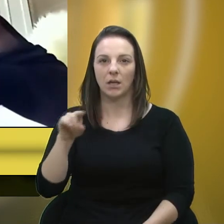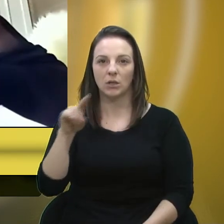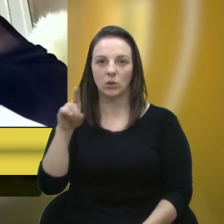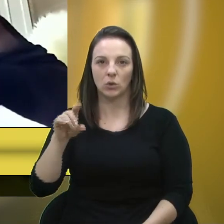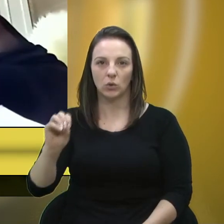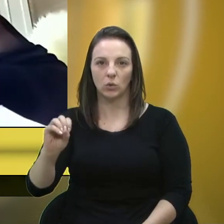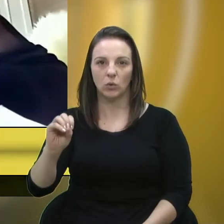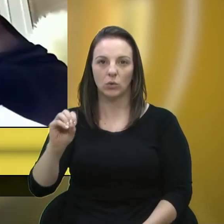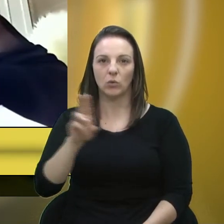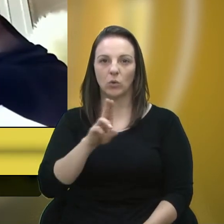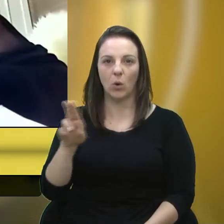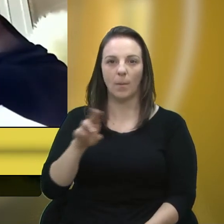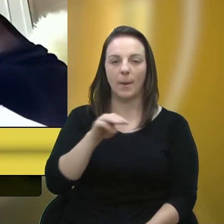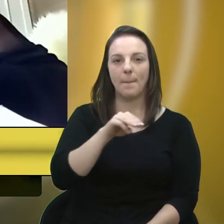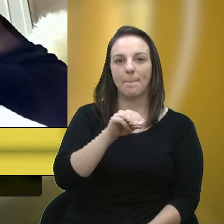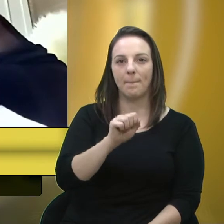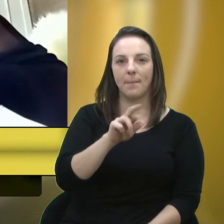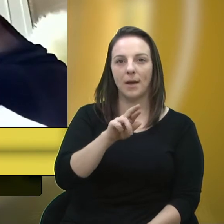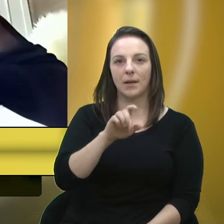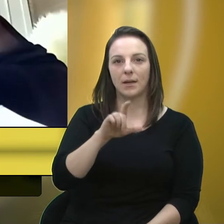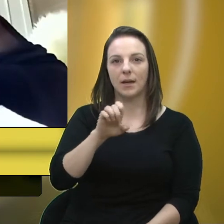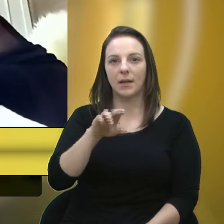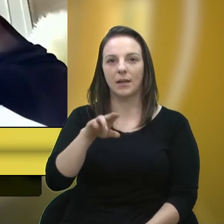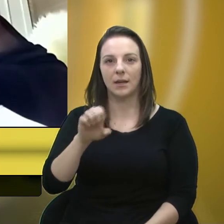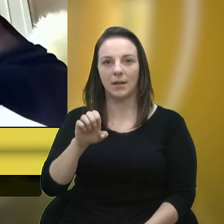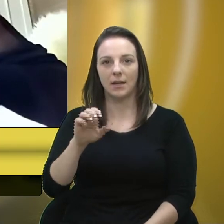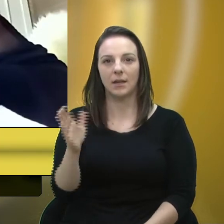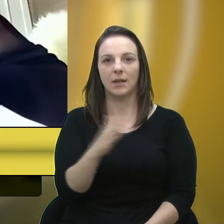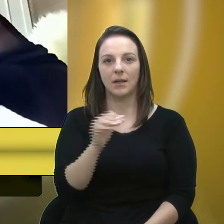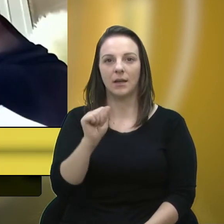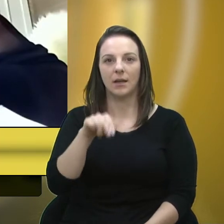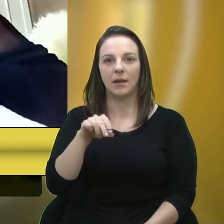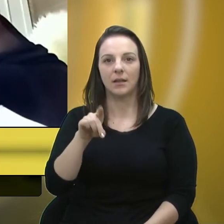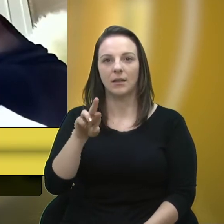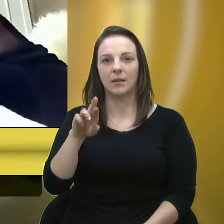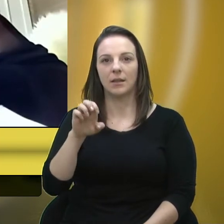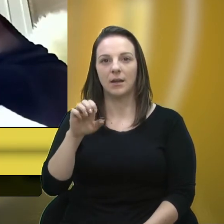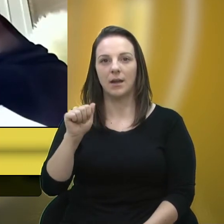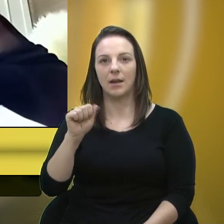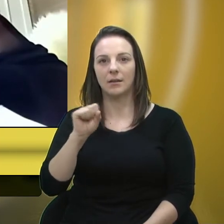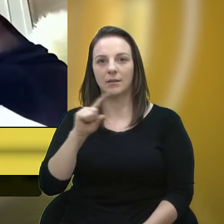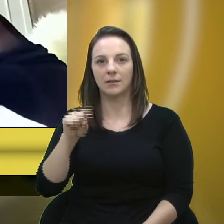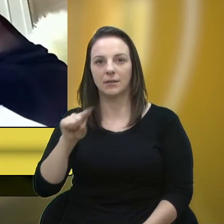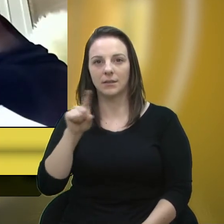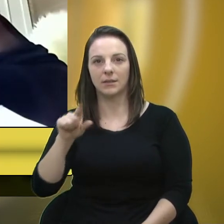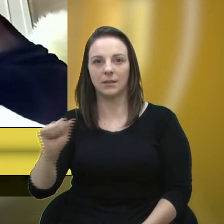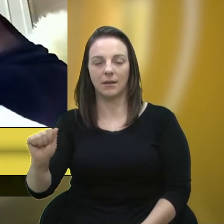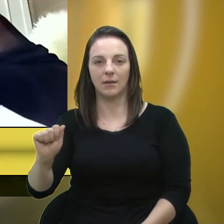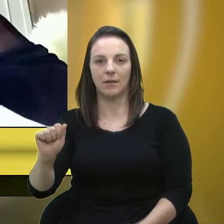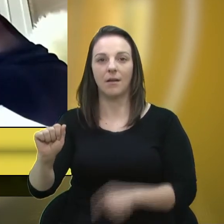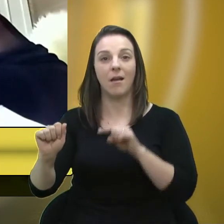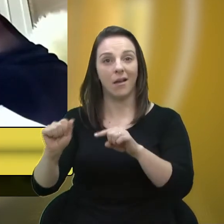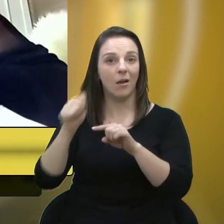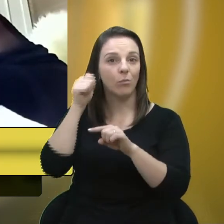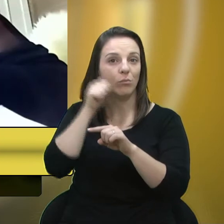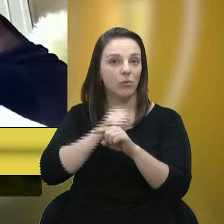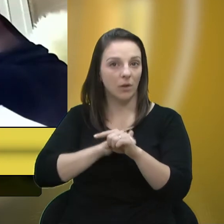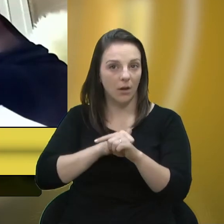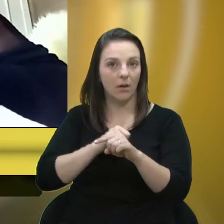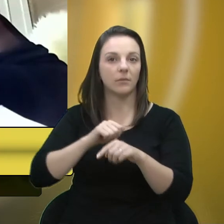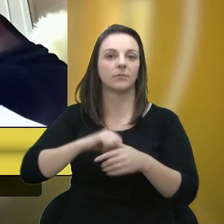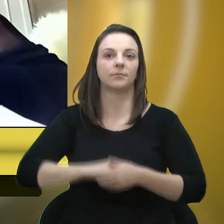Marlene Andreassa. A Marlene Andreassa era uma mulher que